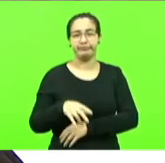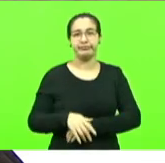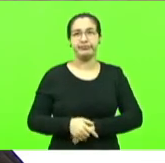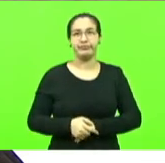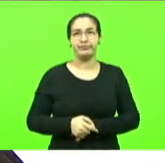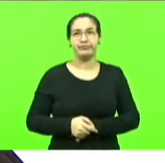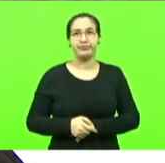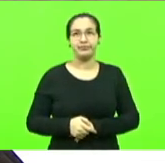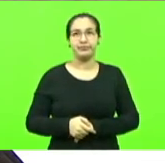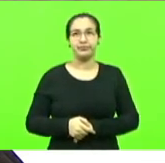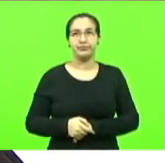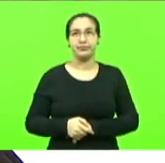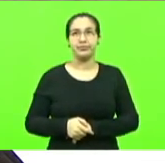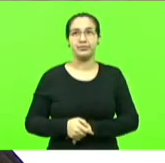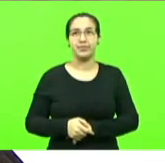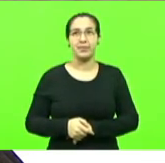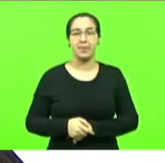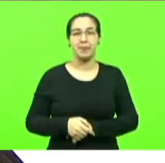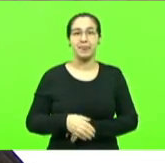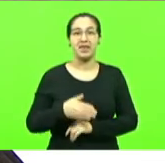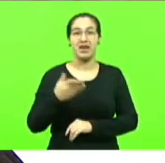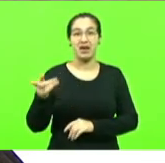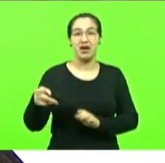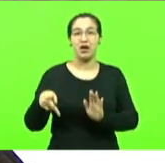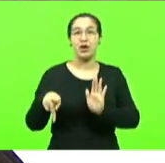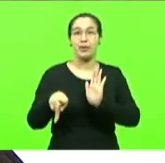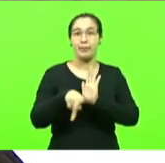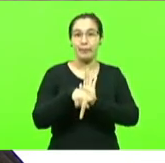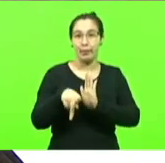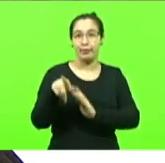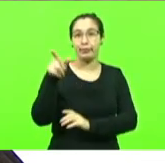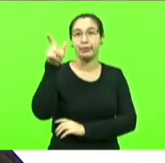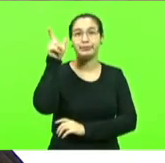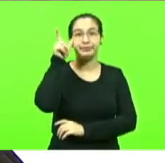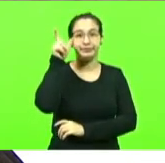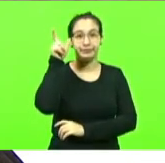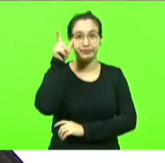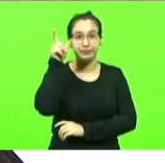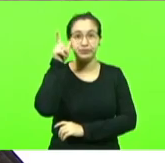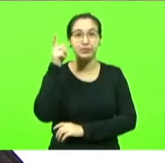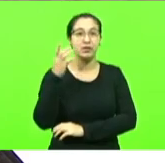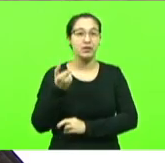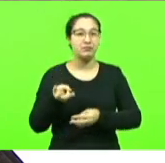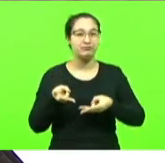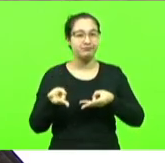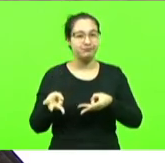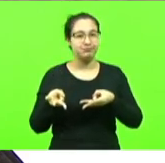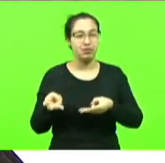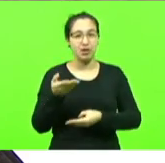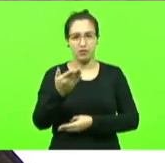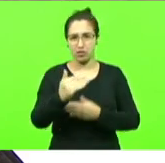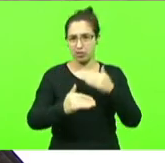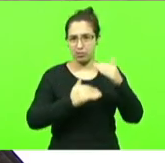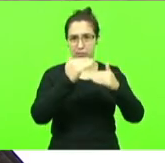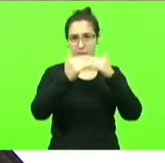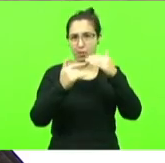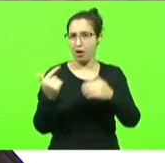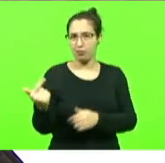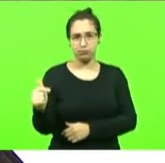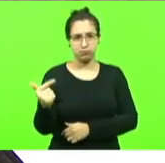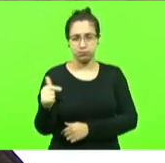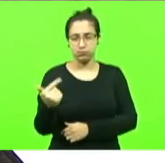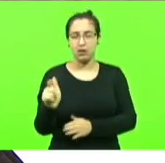são enviados do diabo isso aí e vocês não vão prosperar parabéns